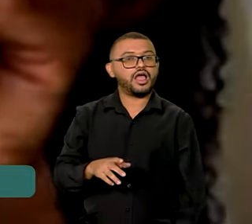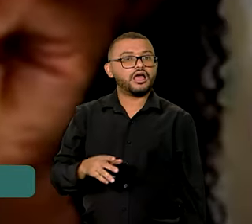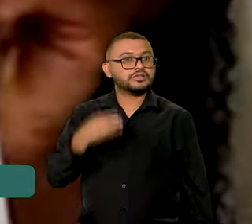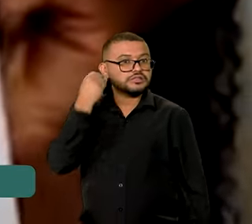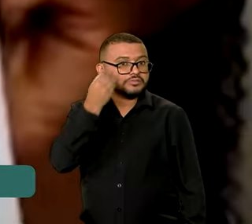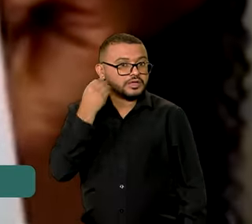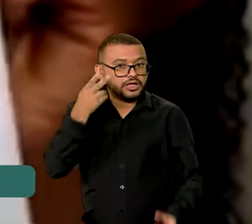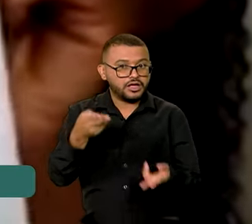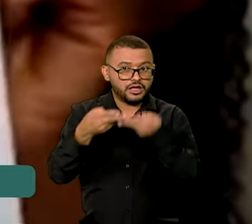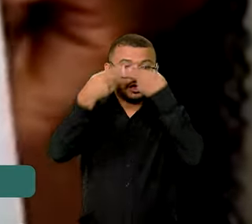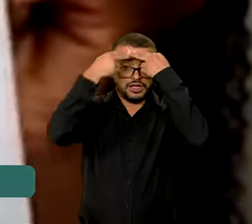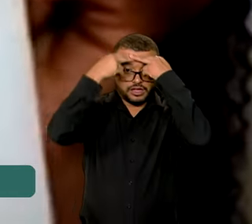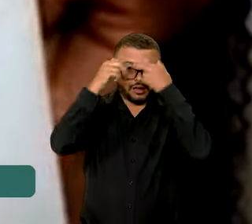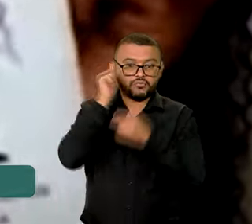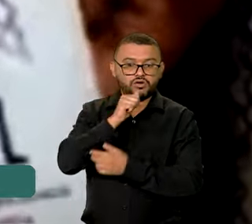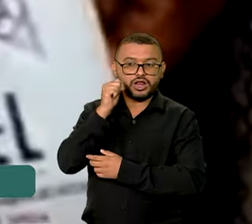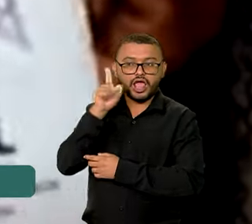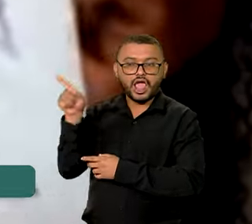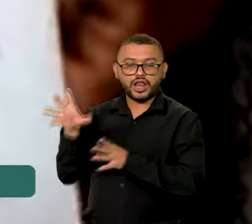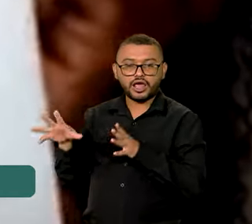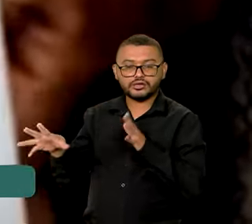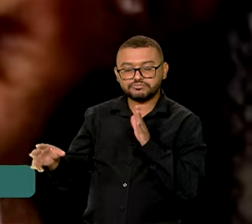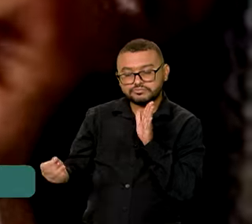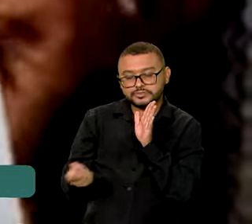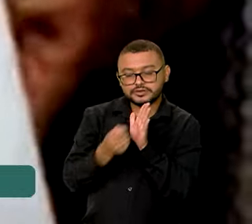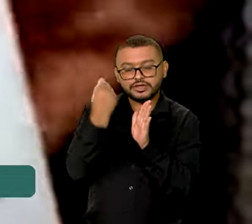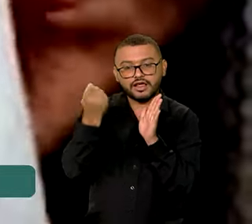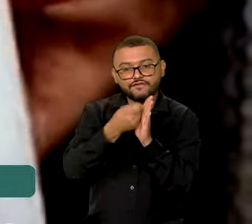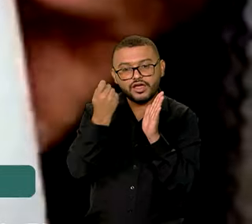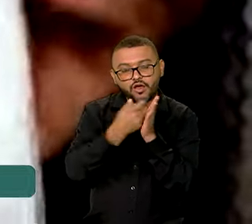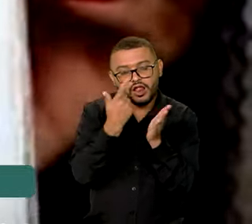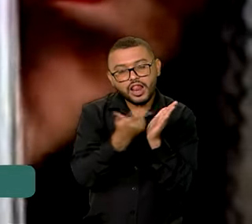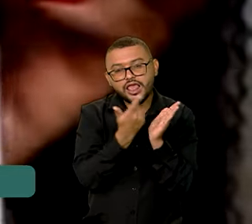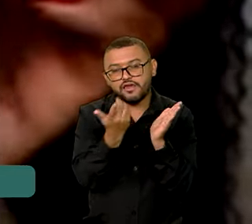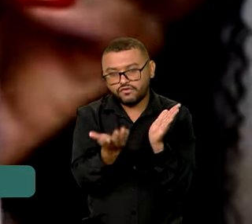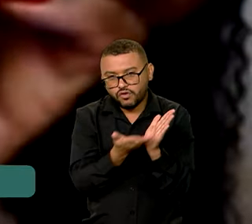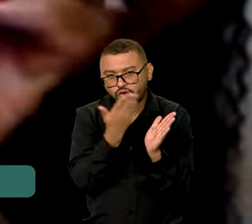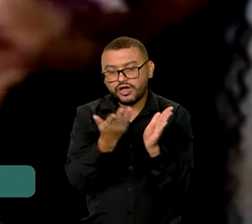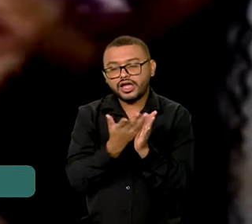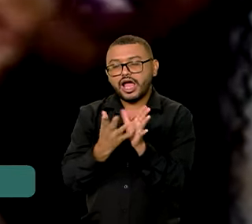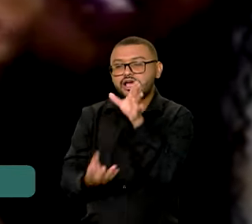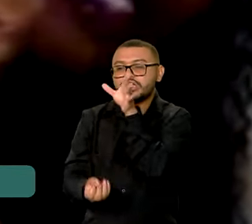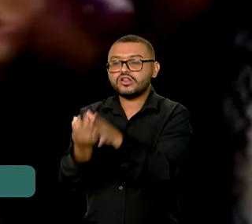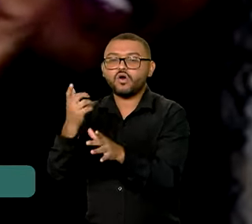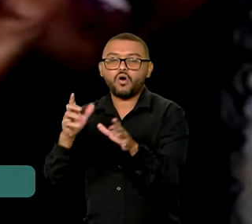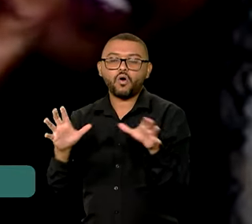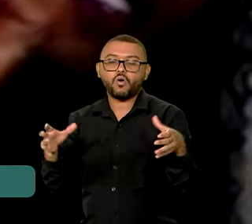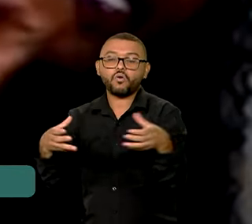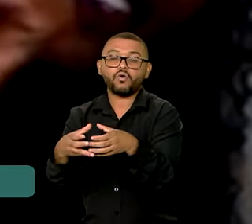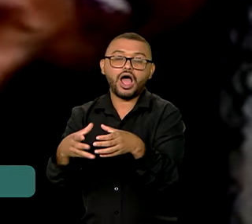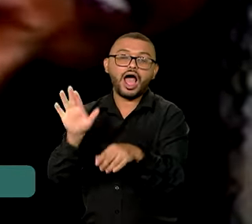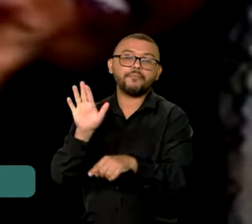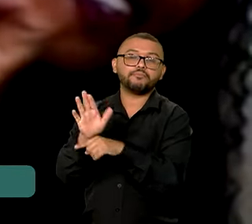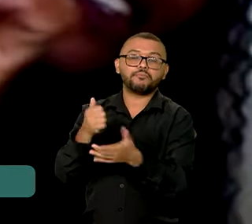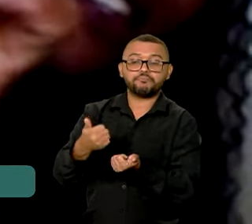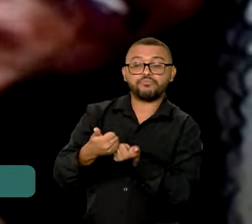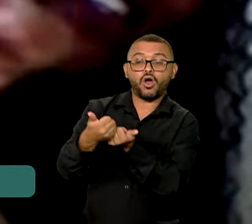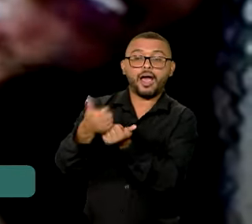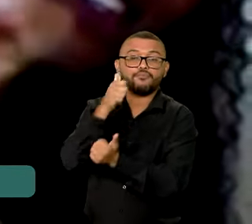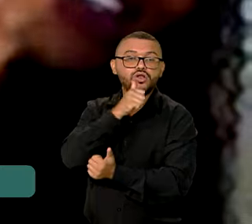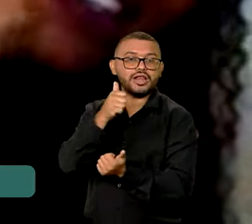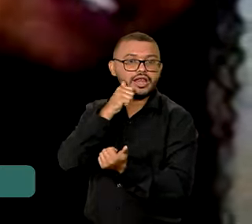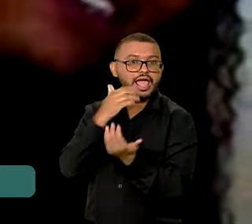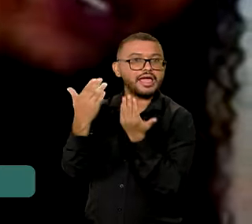traumáticas, Cleide Mar reuniu forças para escrever um livro e criar uma ONG para ajudar mulheres que enfrentam situações